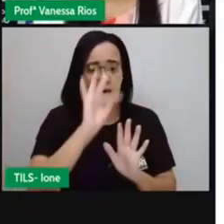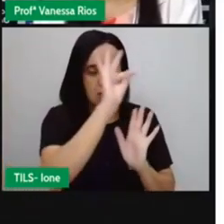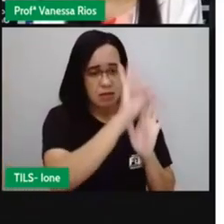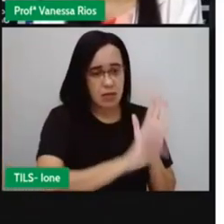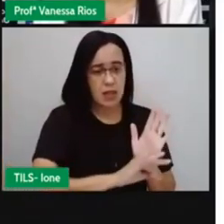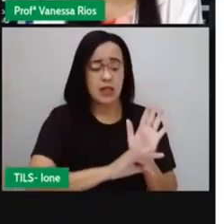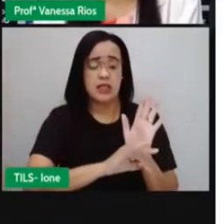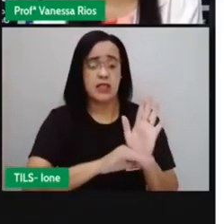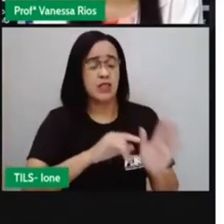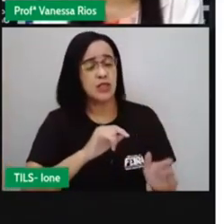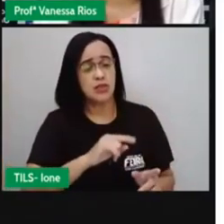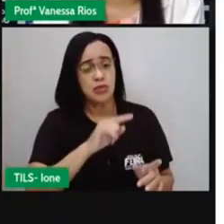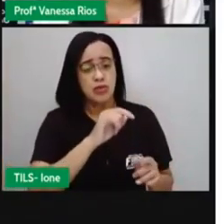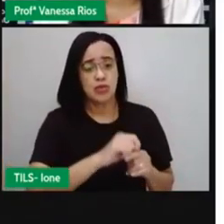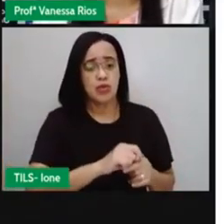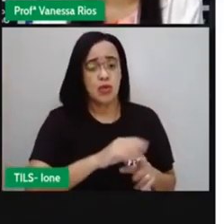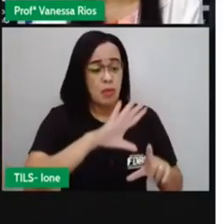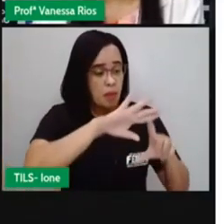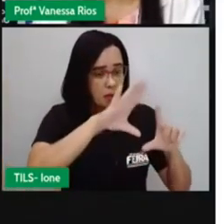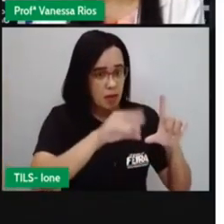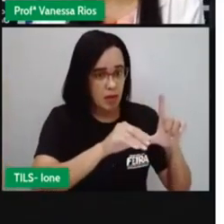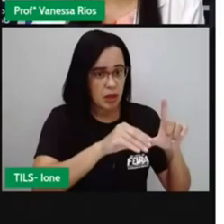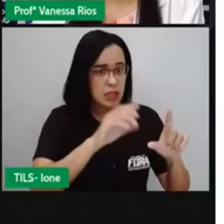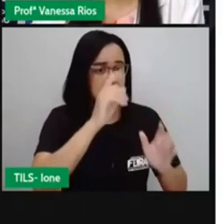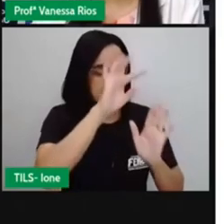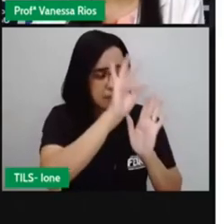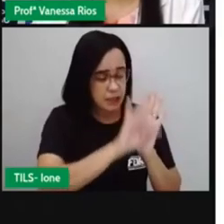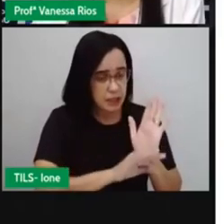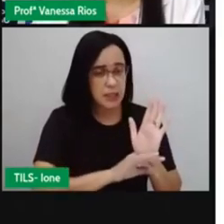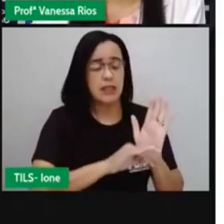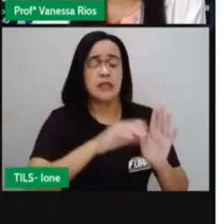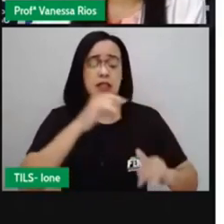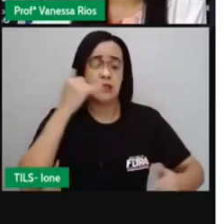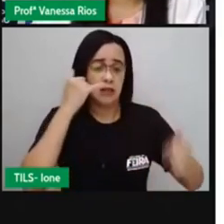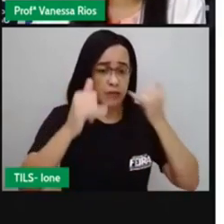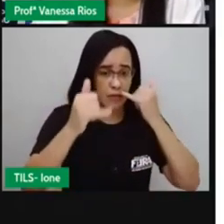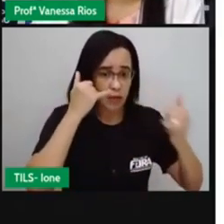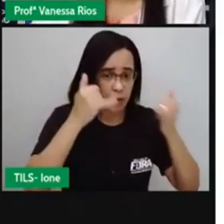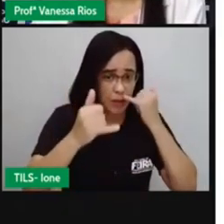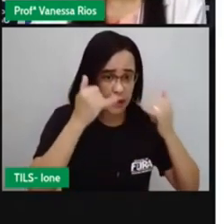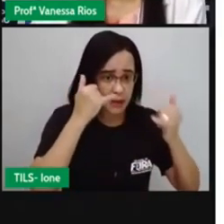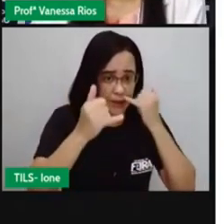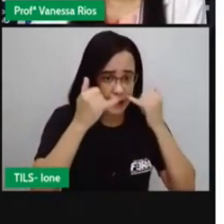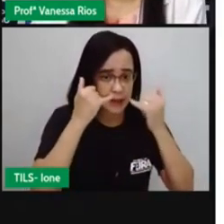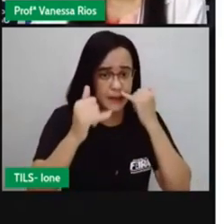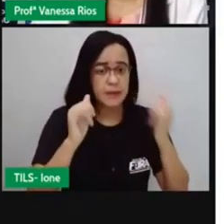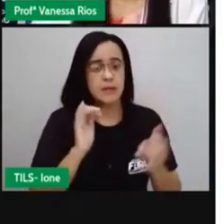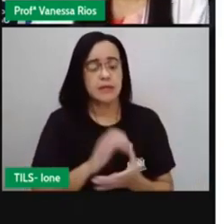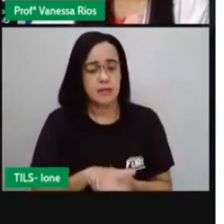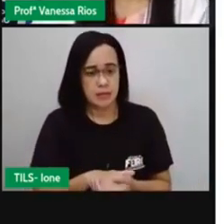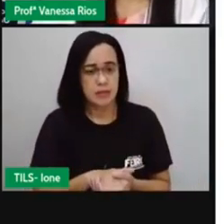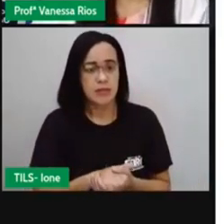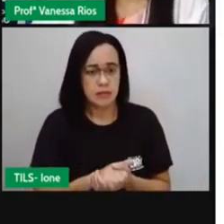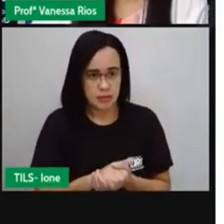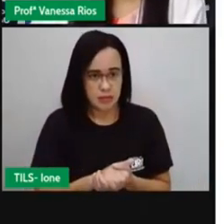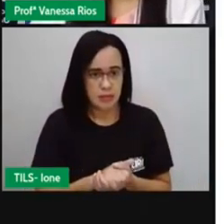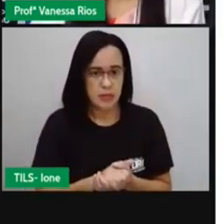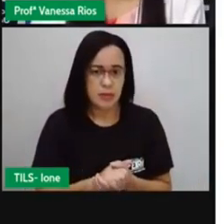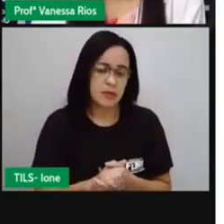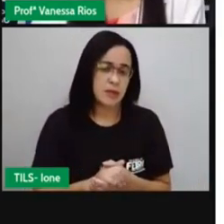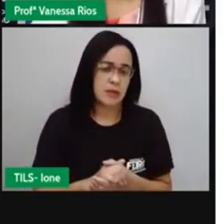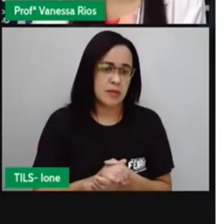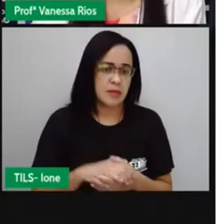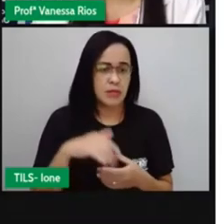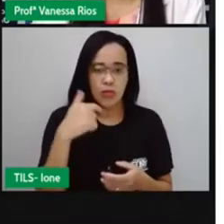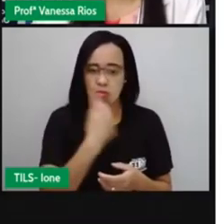Informações, acontecimentos do cotidiano, ligados aí ao comportamento humano. São atemporais e não